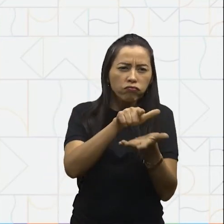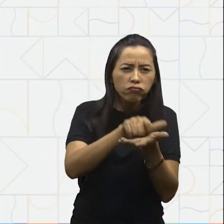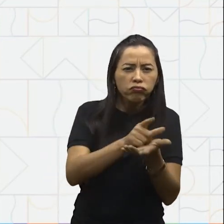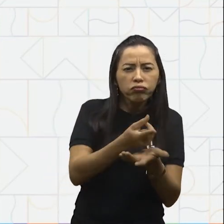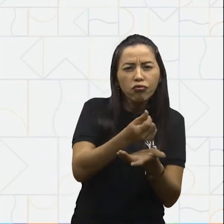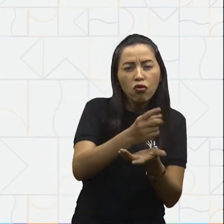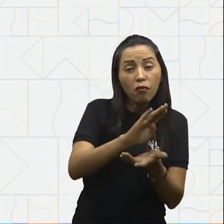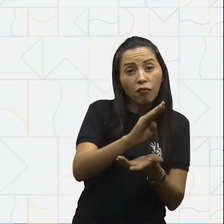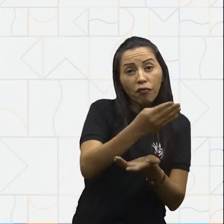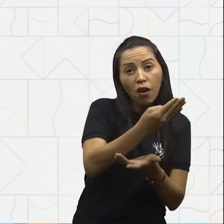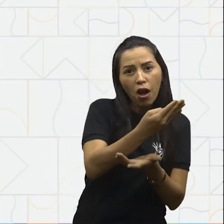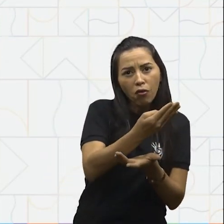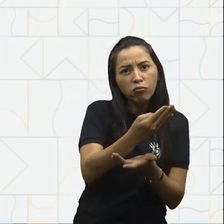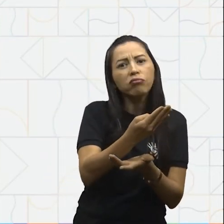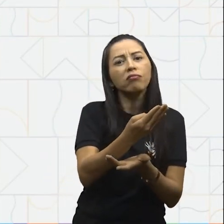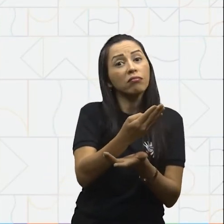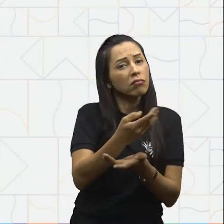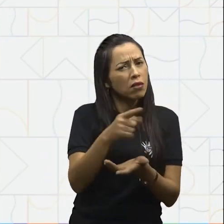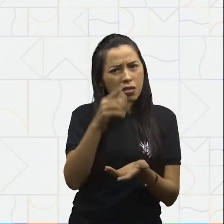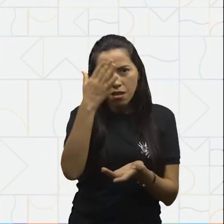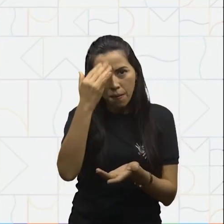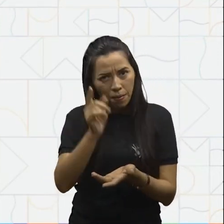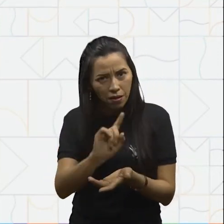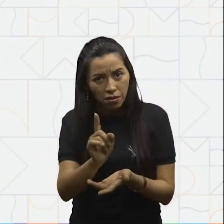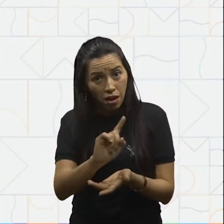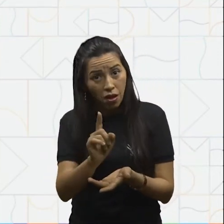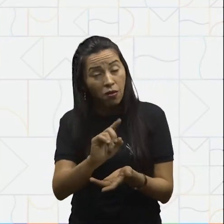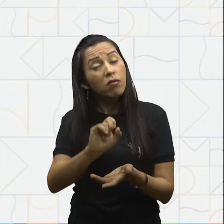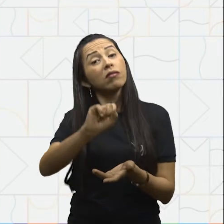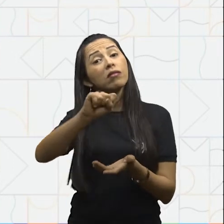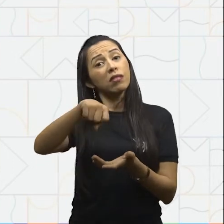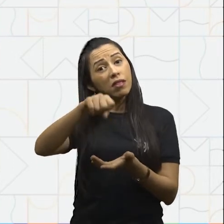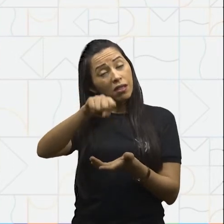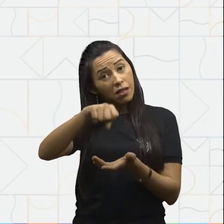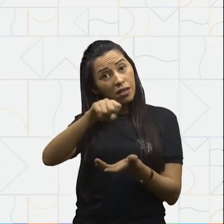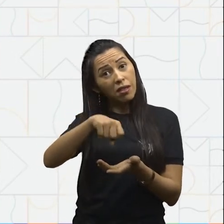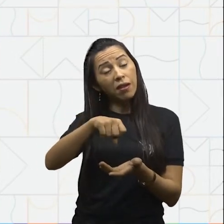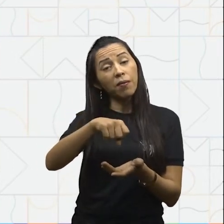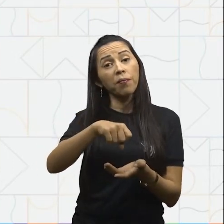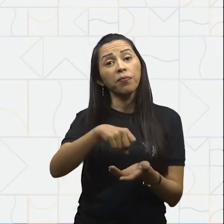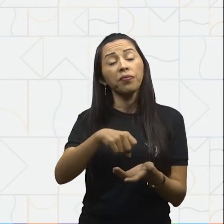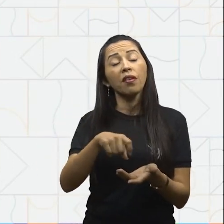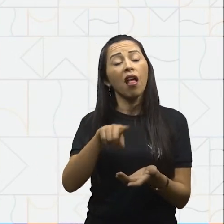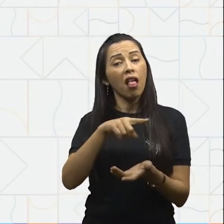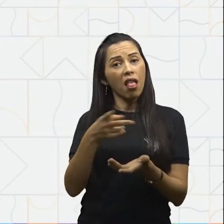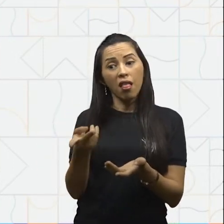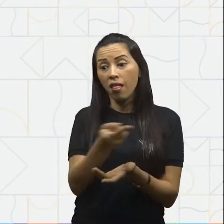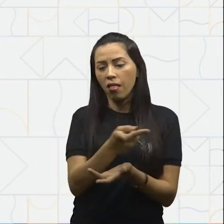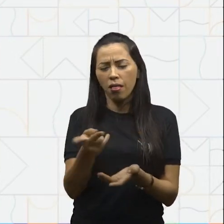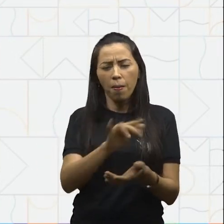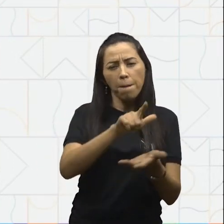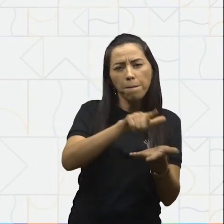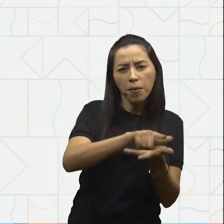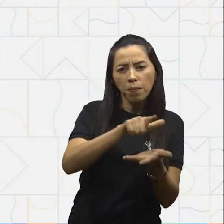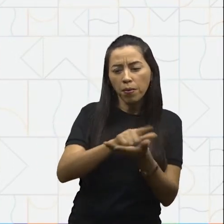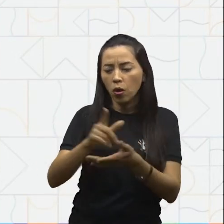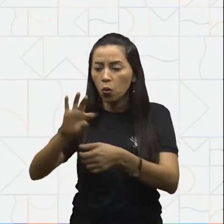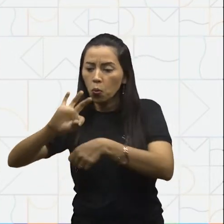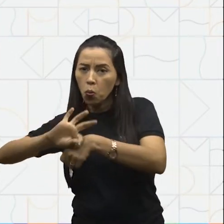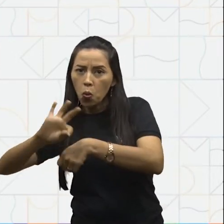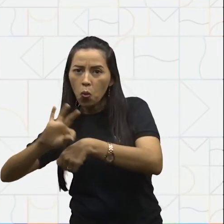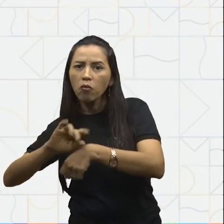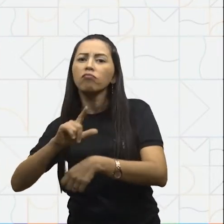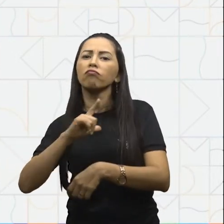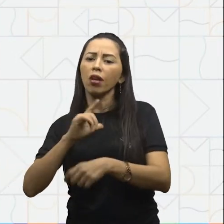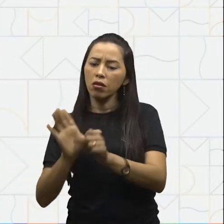Vocês? Vocês sabiam disso? Não? Sim, gente! Elas possuem, por isso